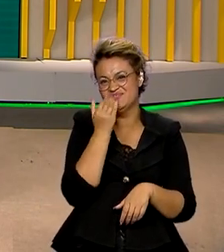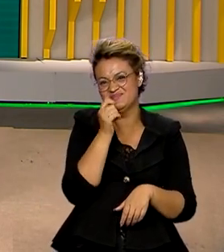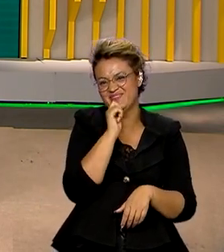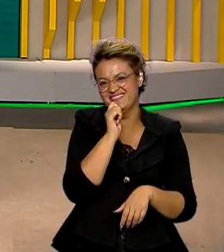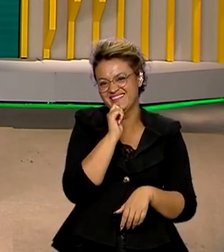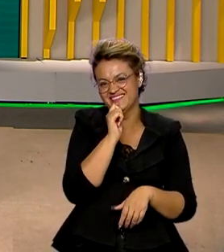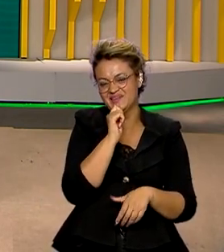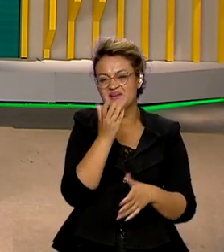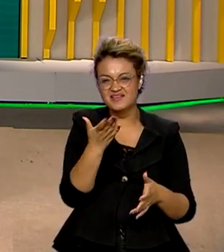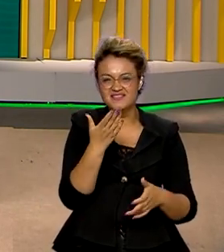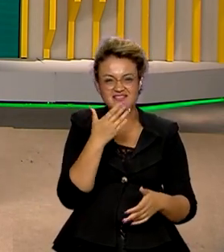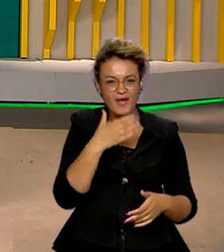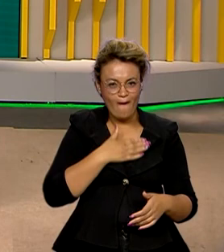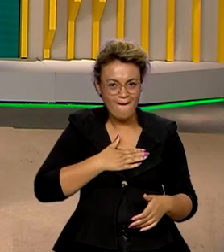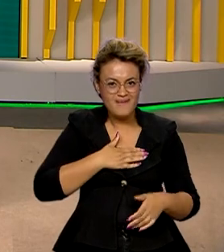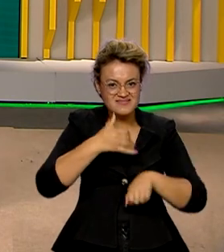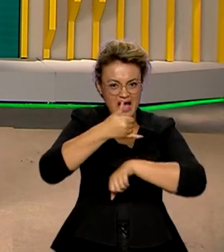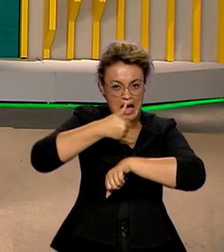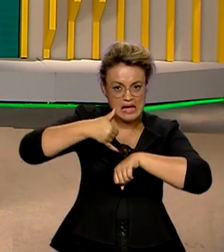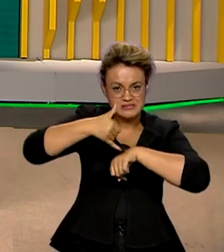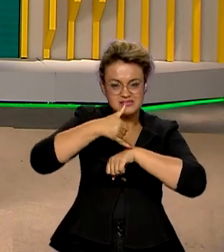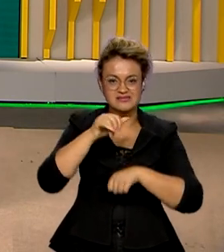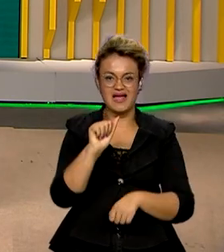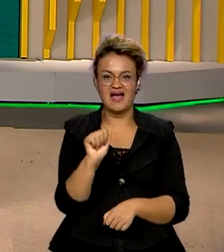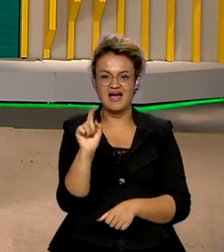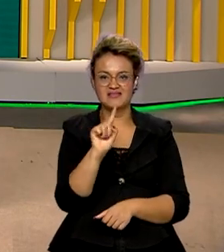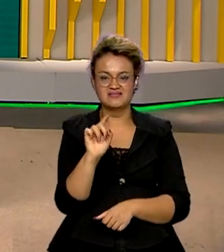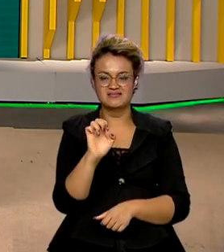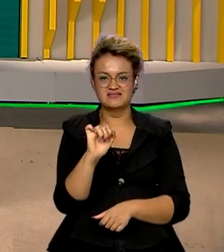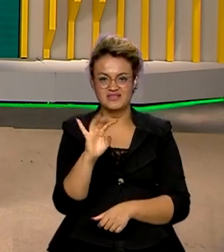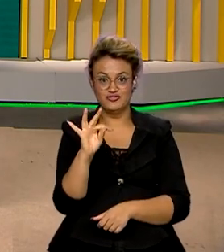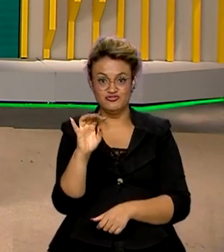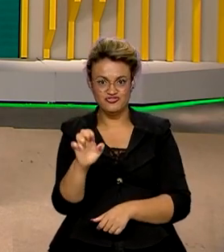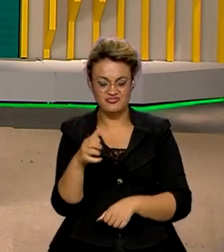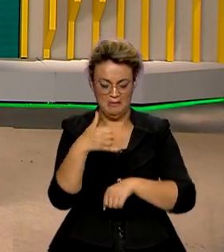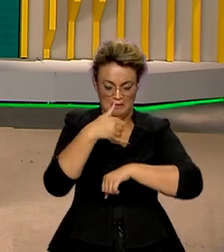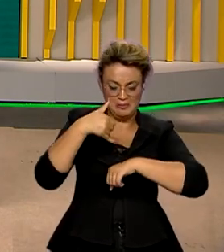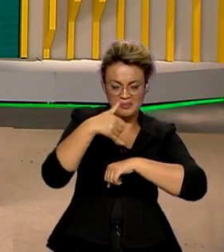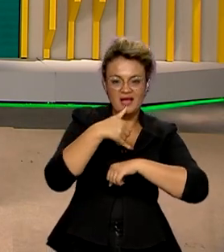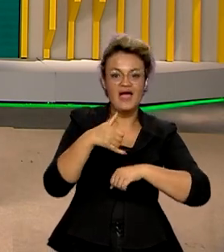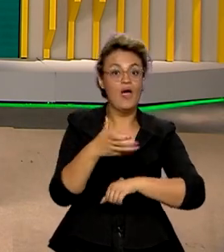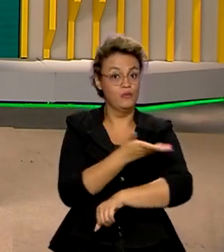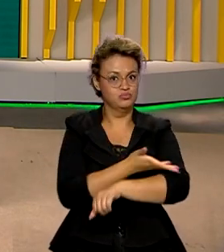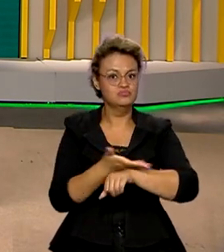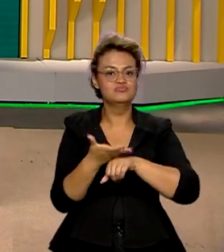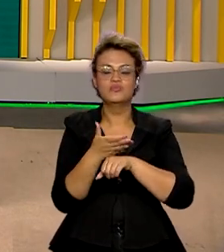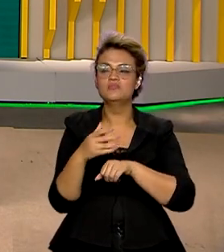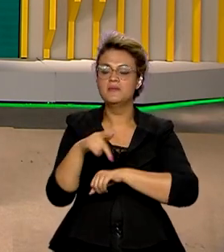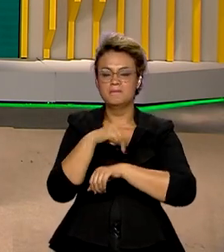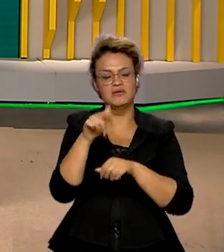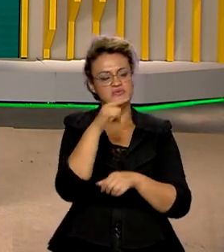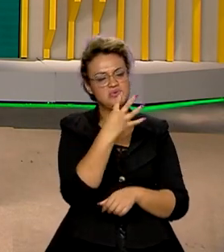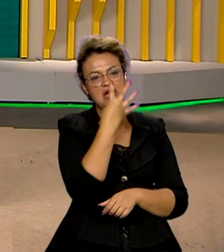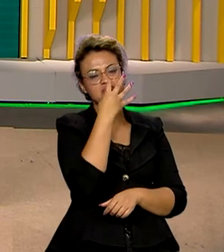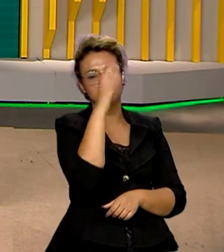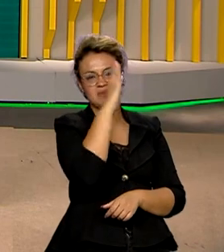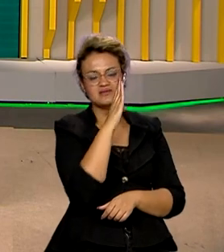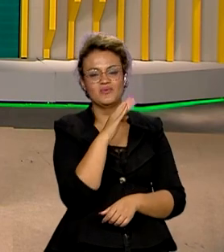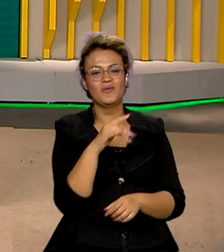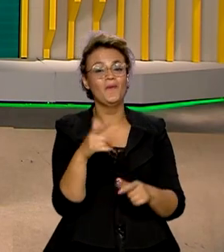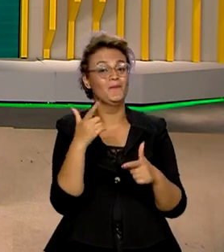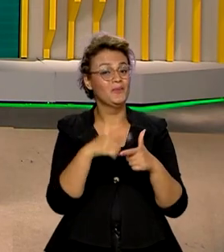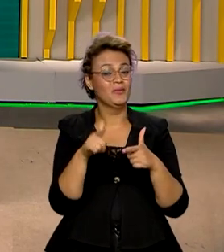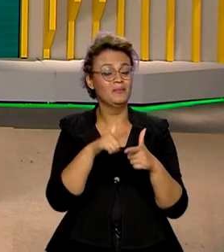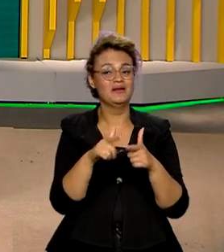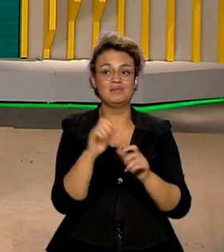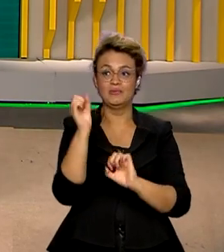E quem não gosta de um bom azeite, né? Essa qualidade brasileira é reconhecida, inclusive, internacionalmente. A dificuldade é produzir